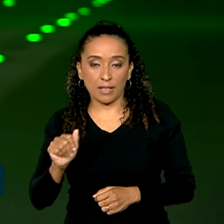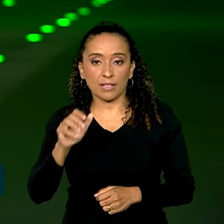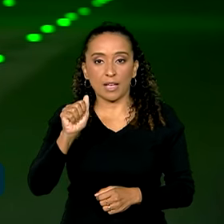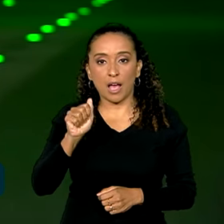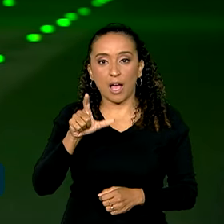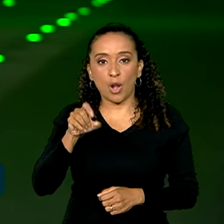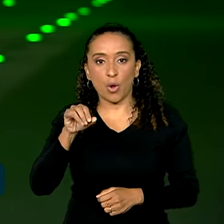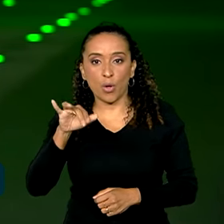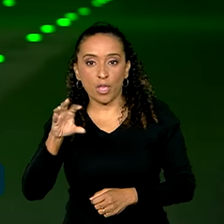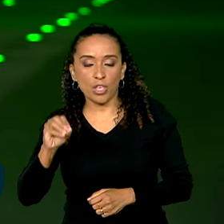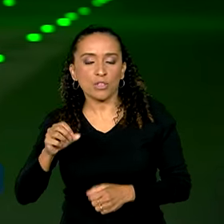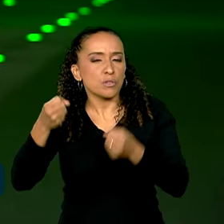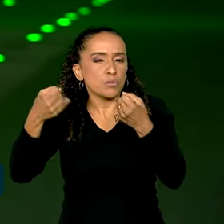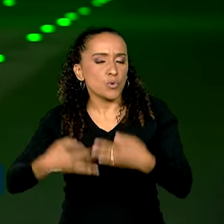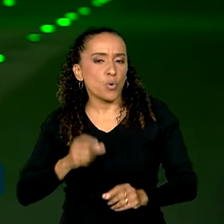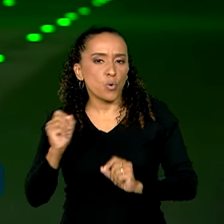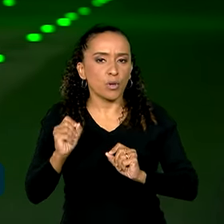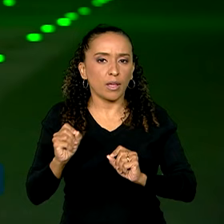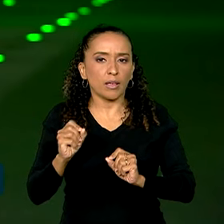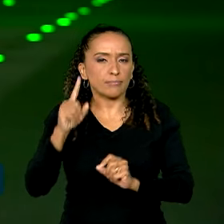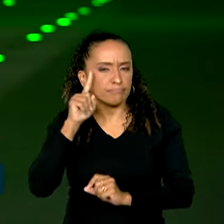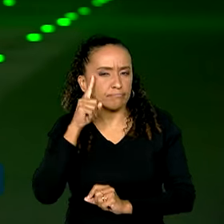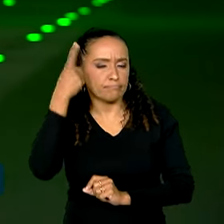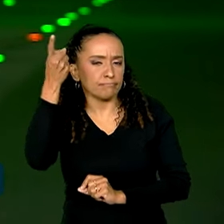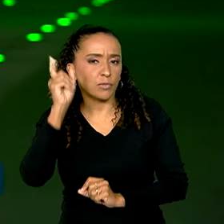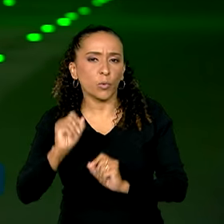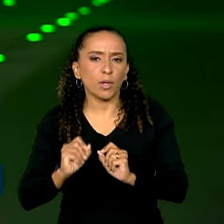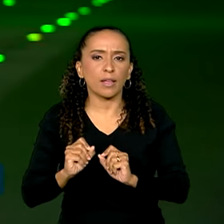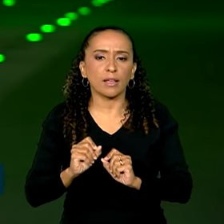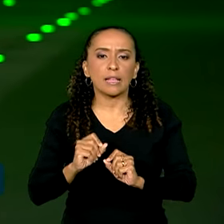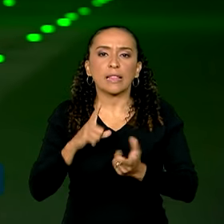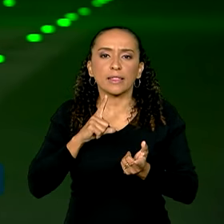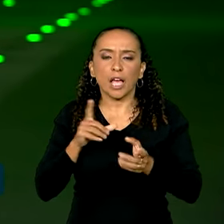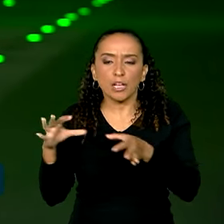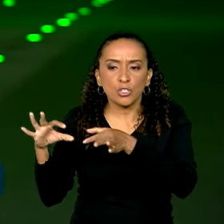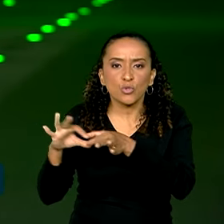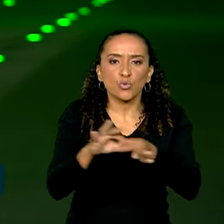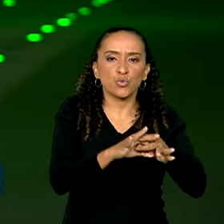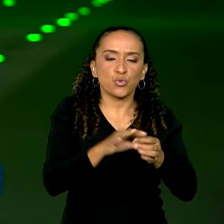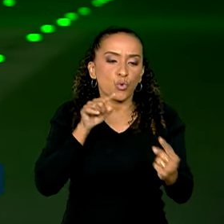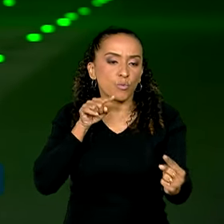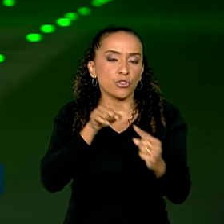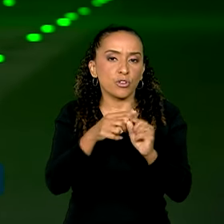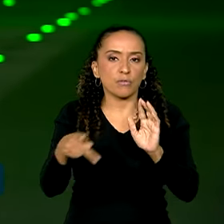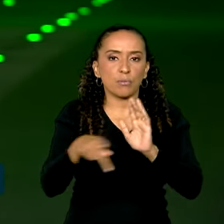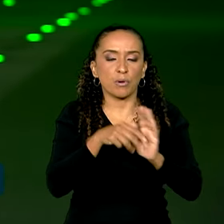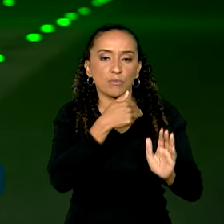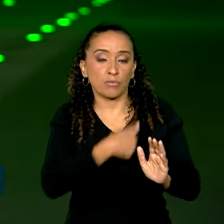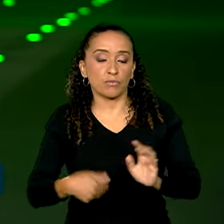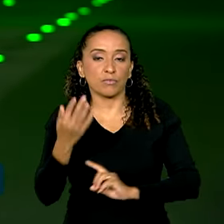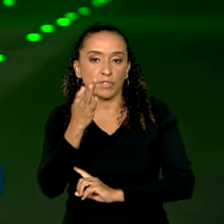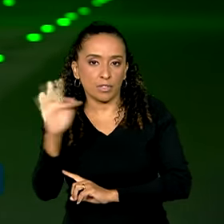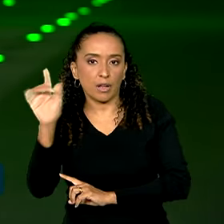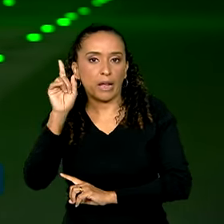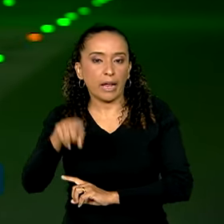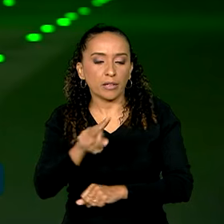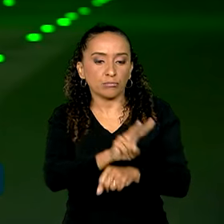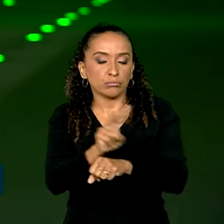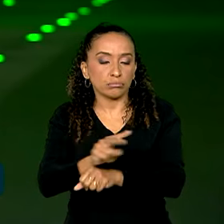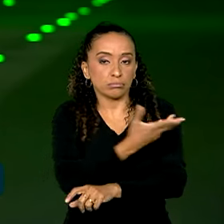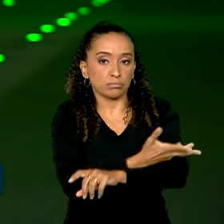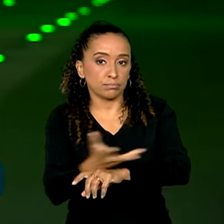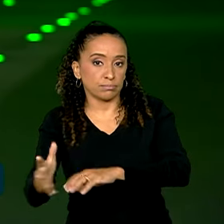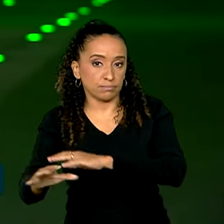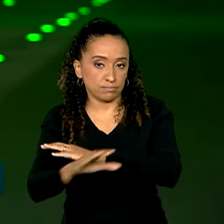Mercadante, destacou que essa iniciativa está em sintonia com os objetivos do governo federal, que é cuidar do meio